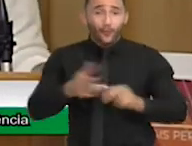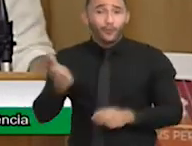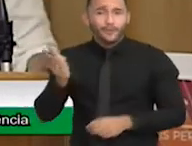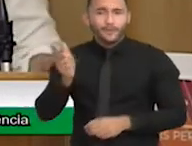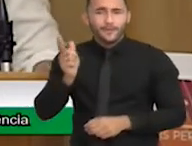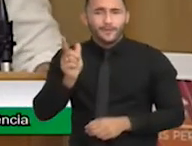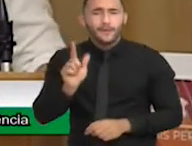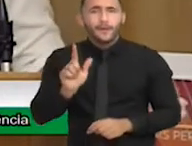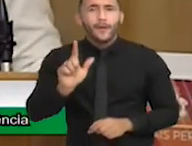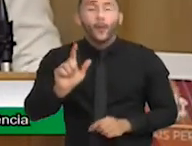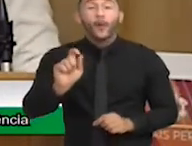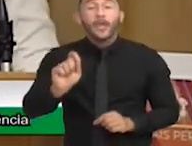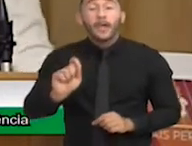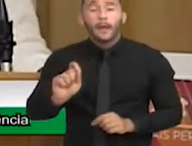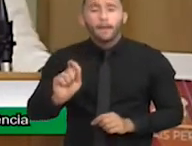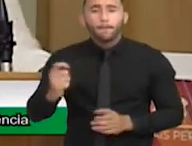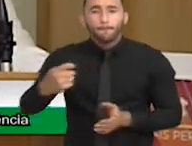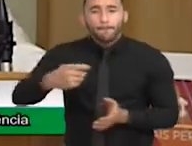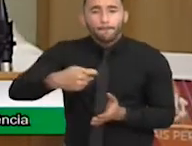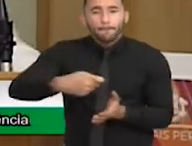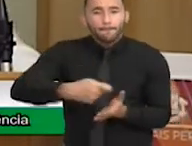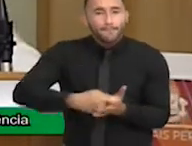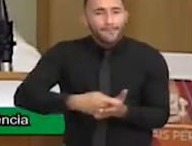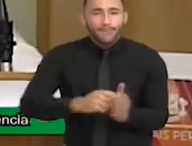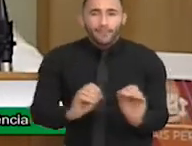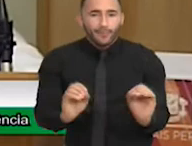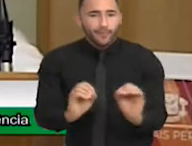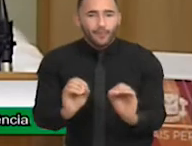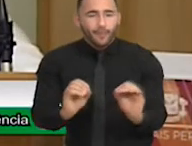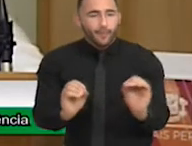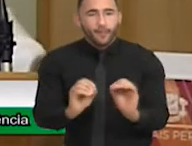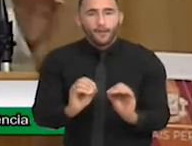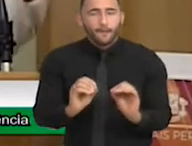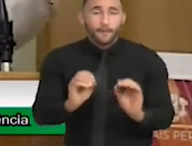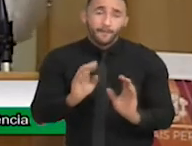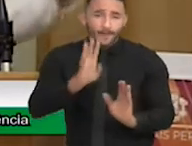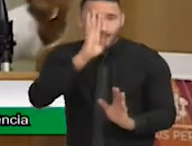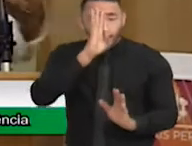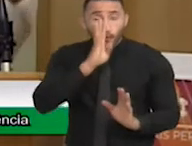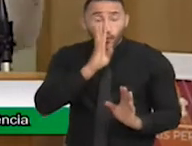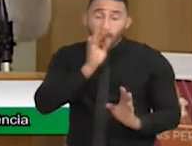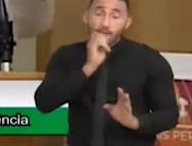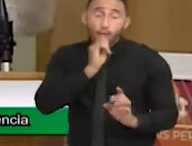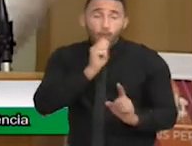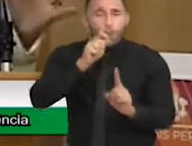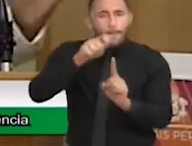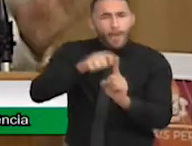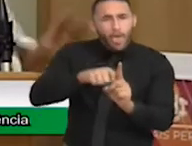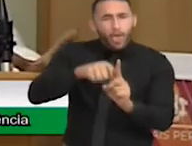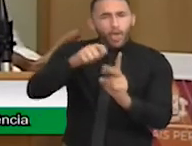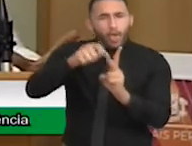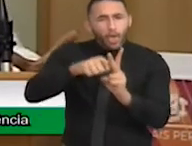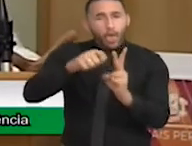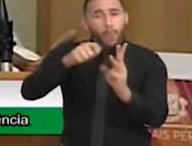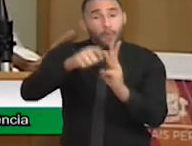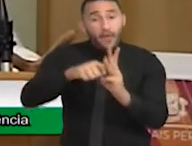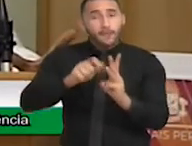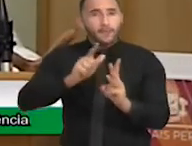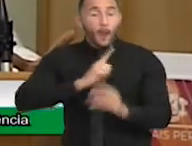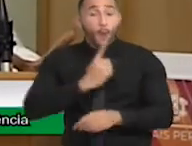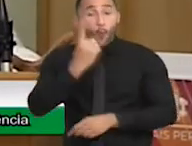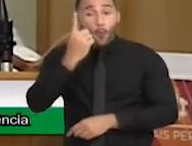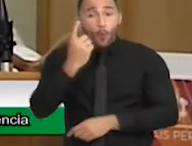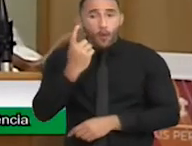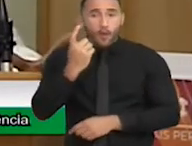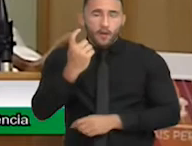a isenção da criança de todo mês ter uma sessão